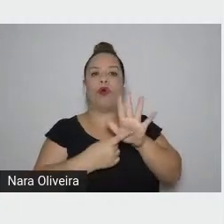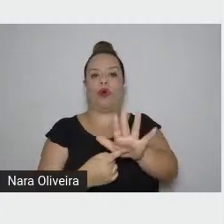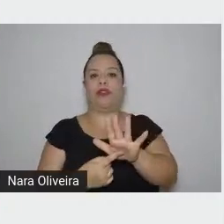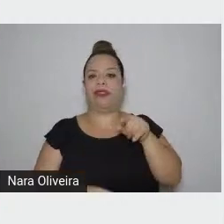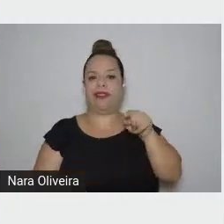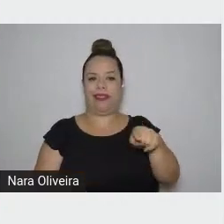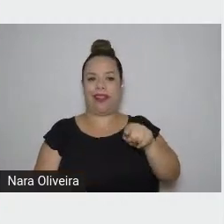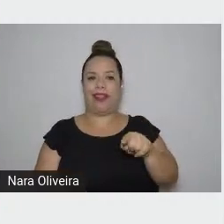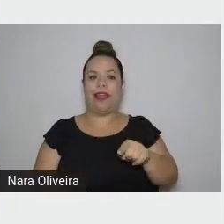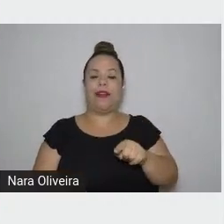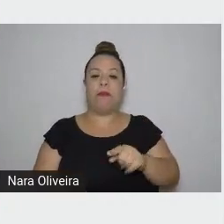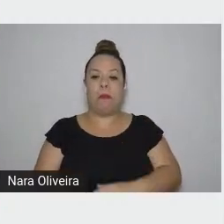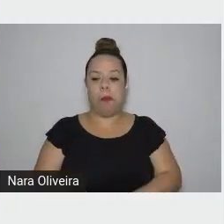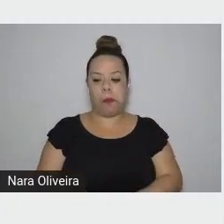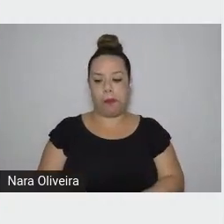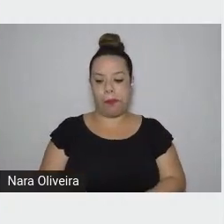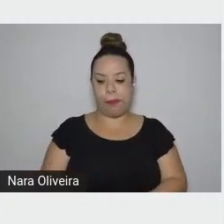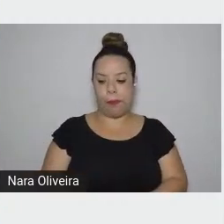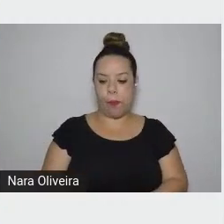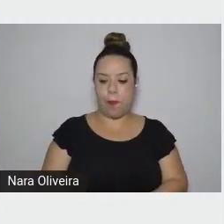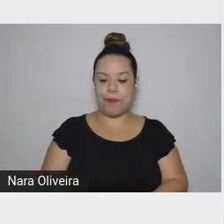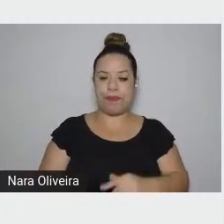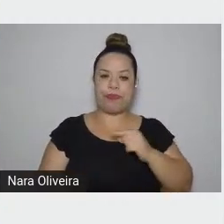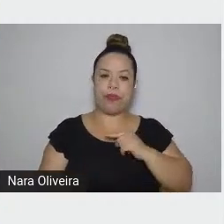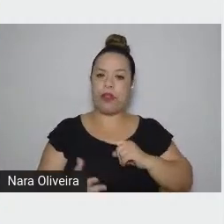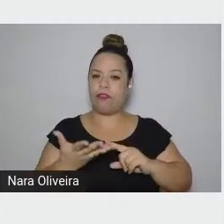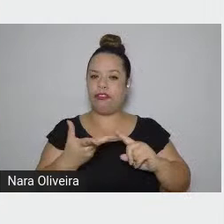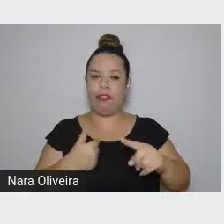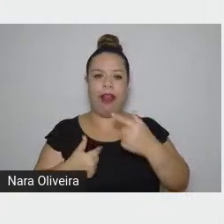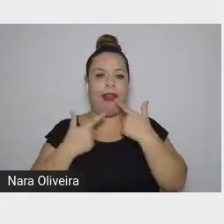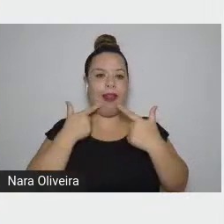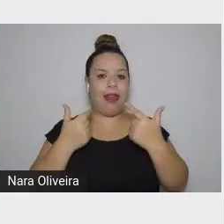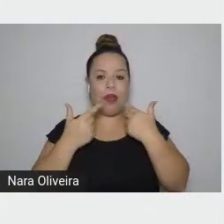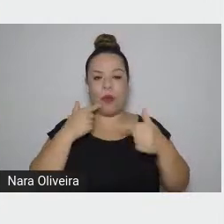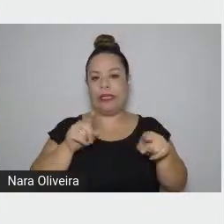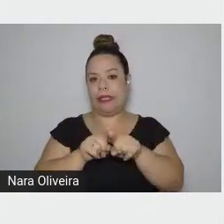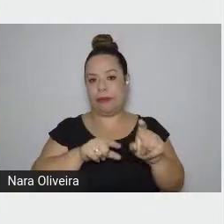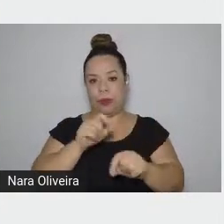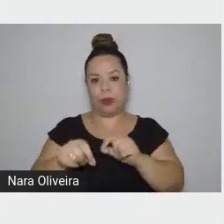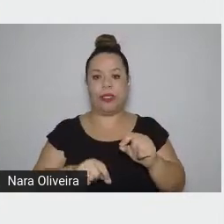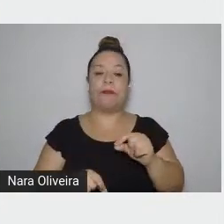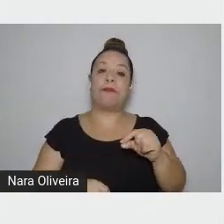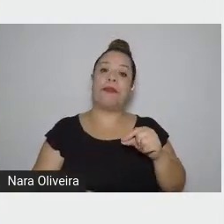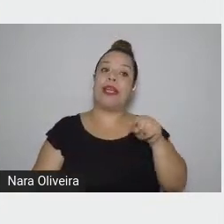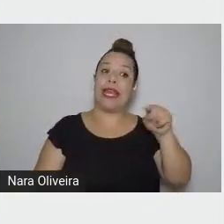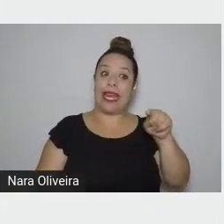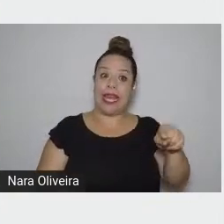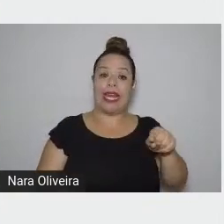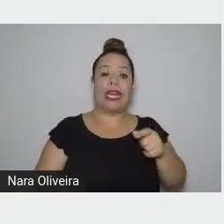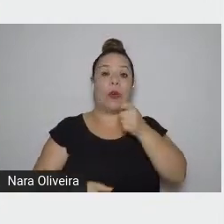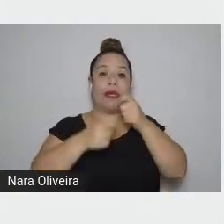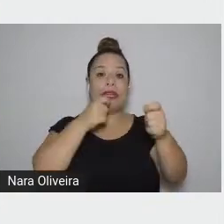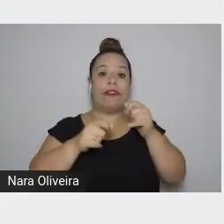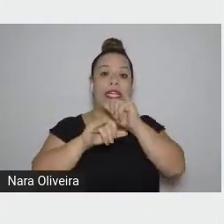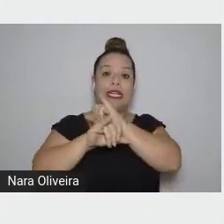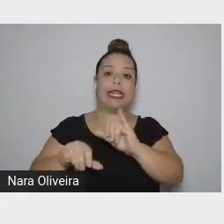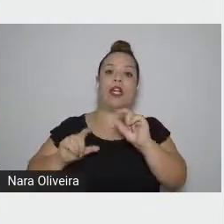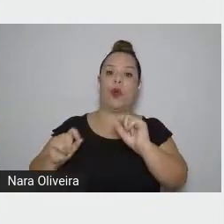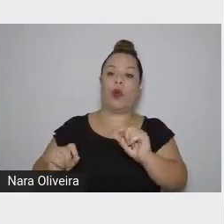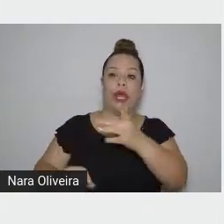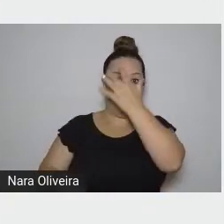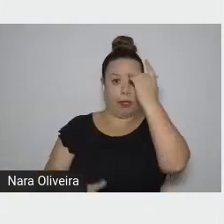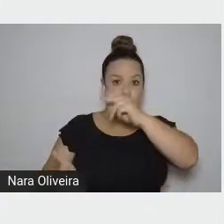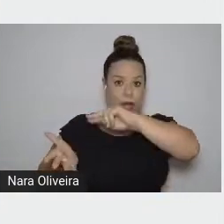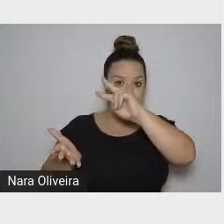introduções em diversas línguas. Numa entrevista, ele declarou o leitor dos meus